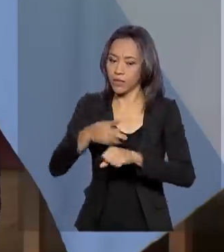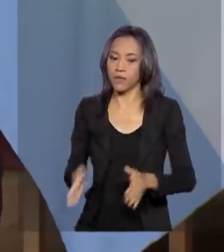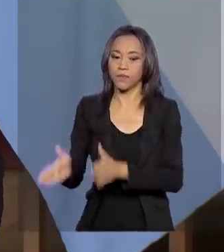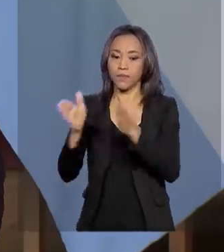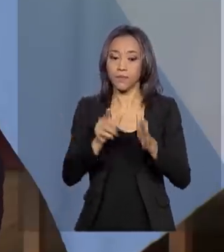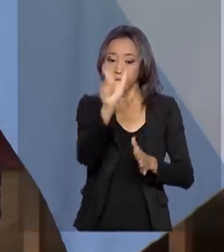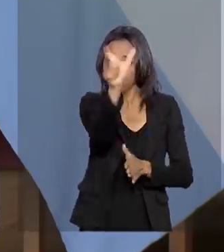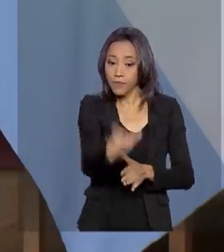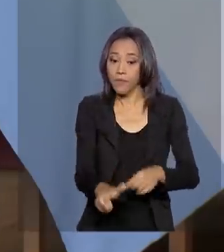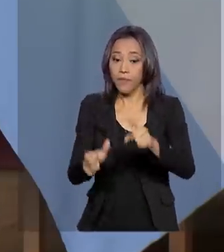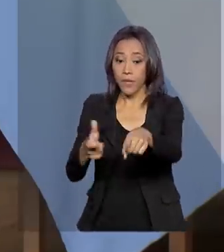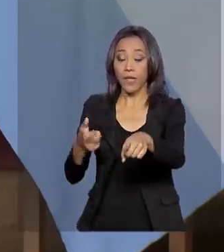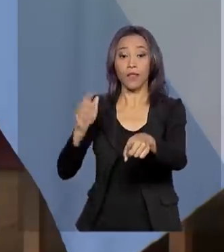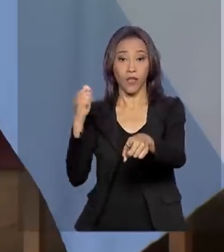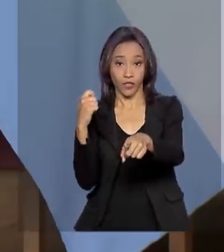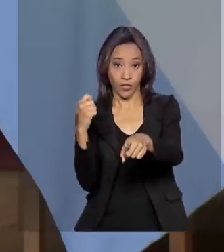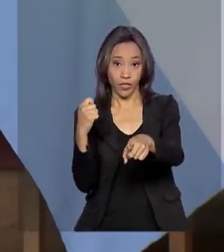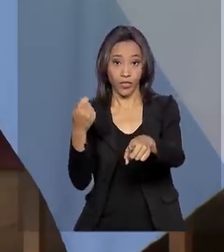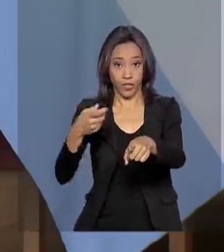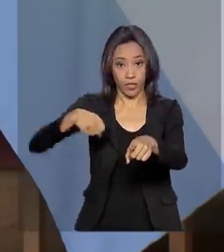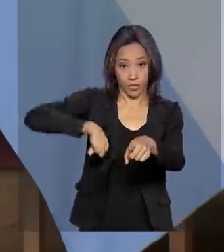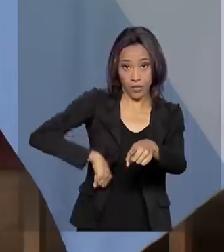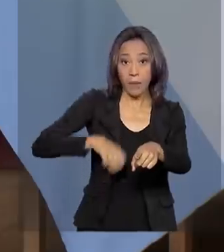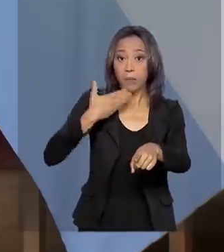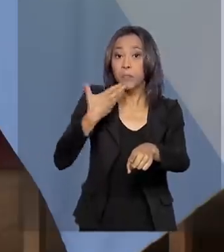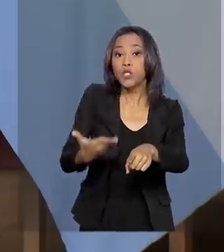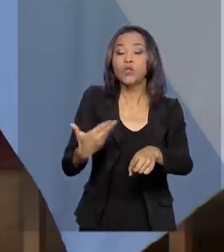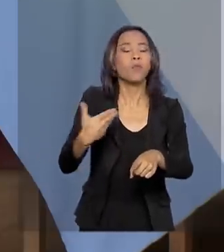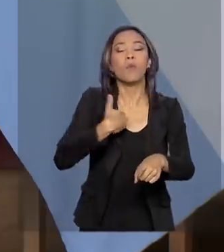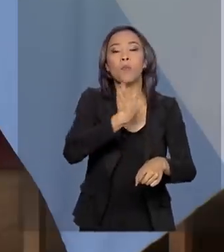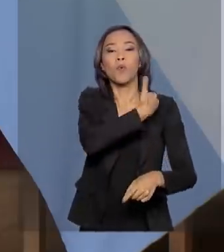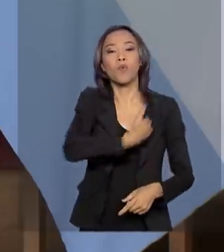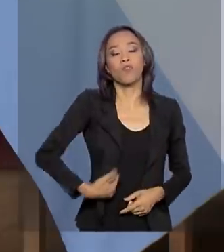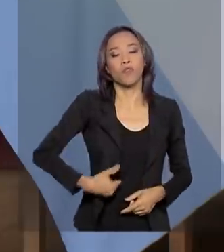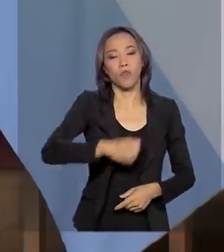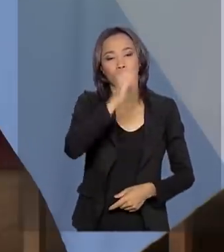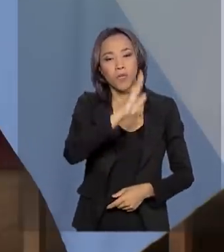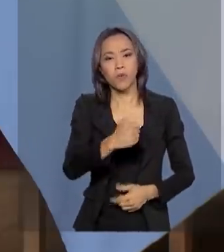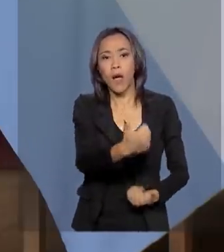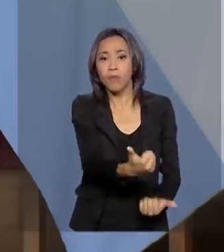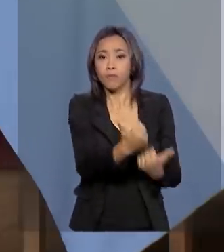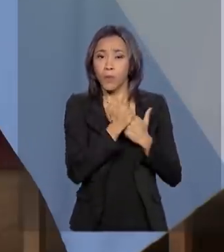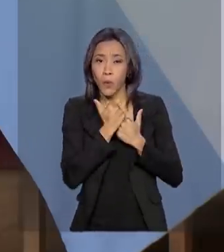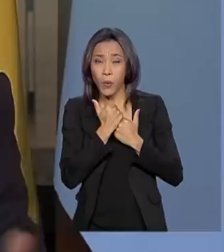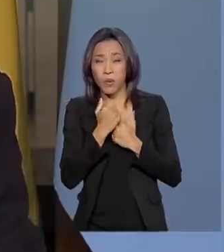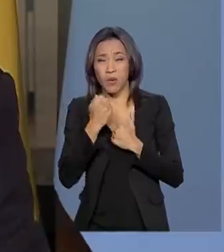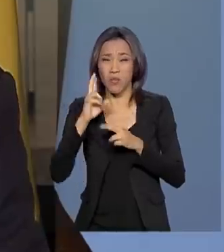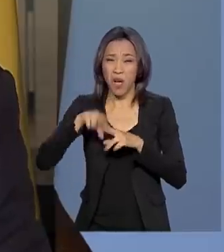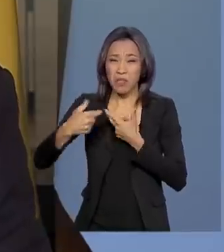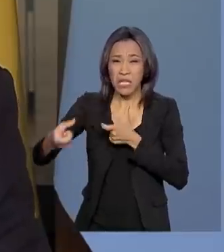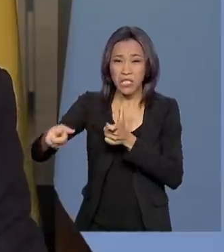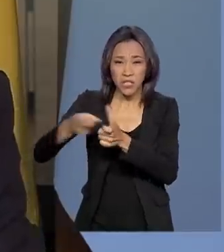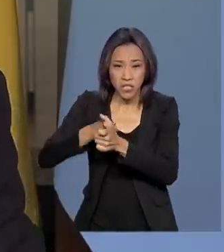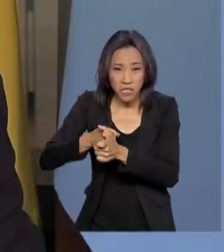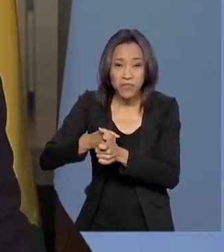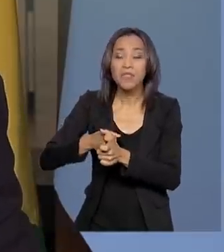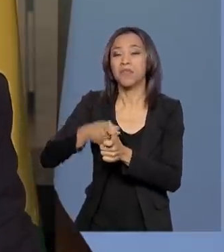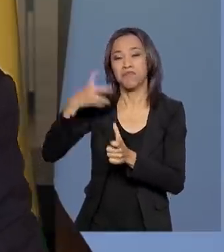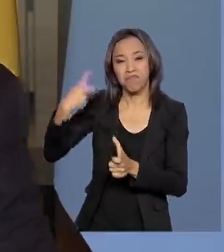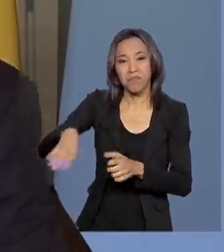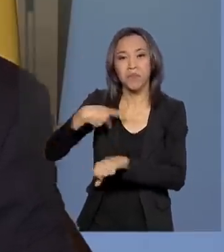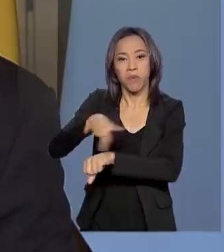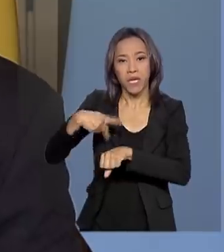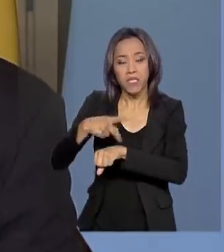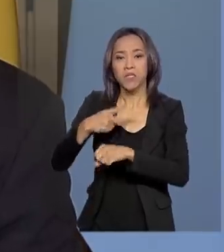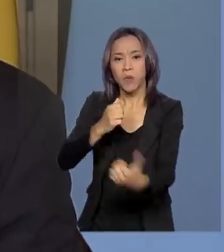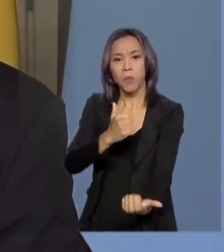argentino Felipe Solá pediu ao governo brasileiro o apoio no processo de renegociação da dívida do país junto ao Fundo Monetário